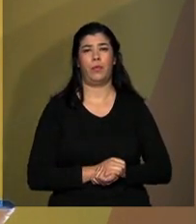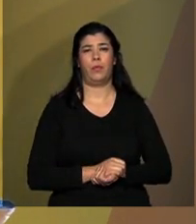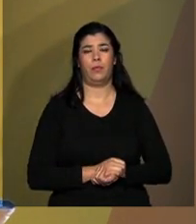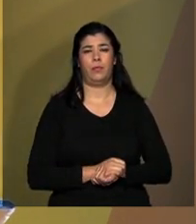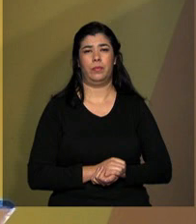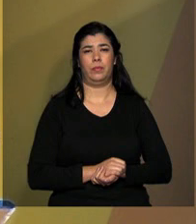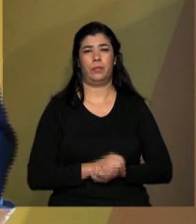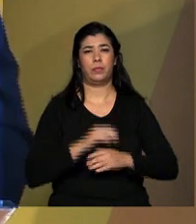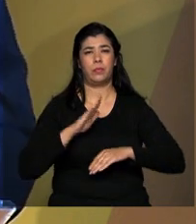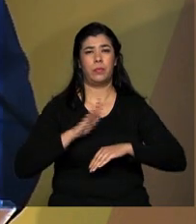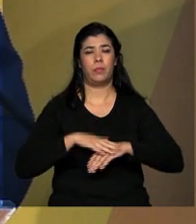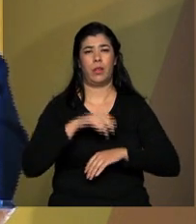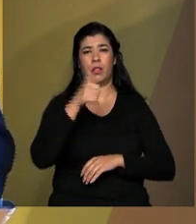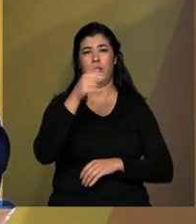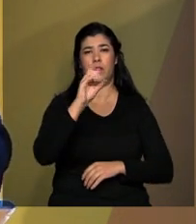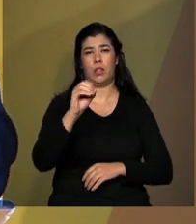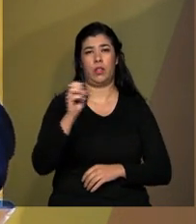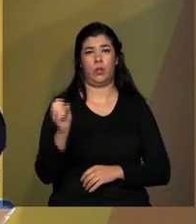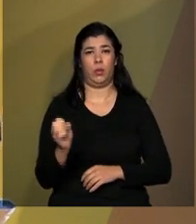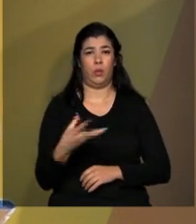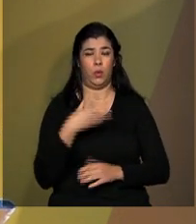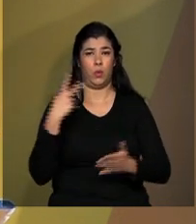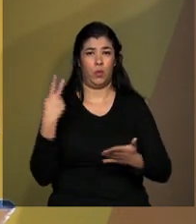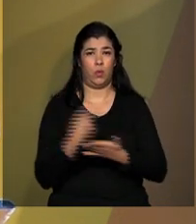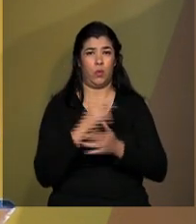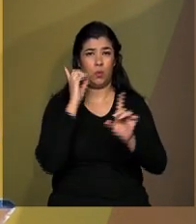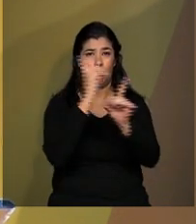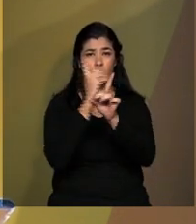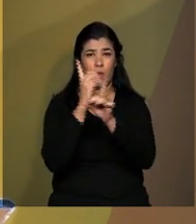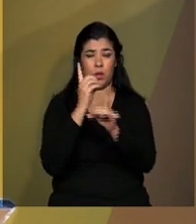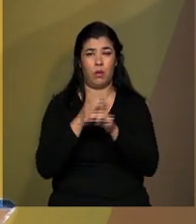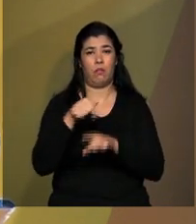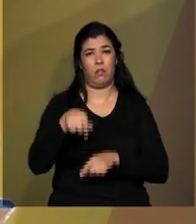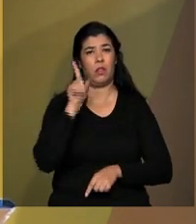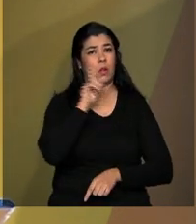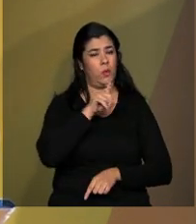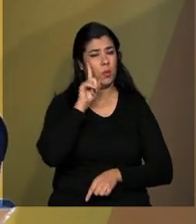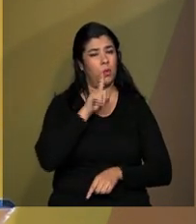E mais de dez novos eventos cada mês nos Estados Unidos.